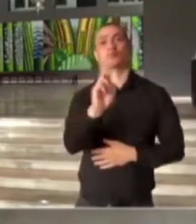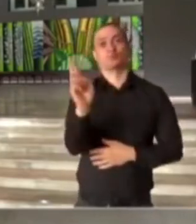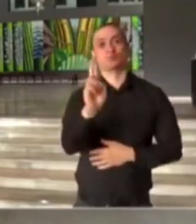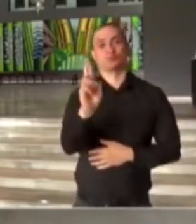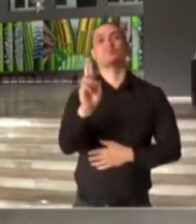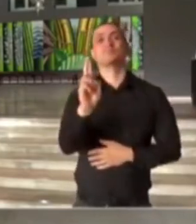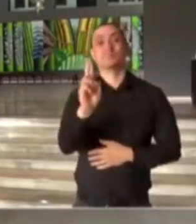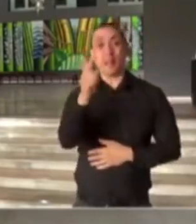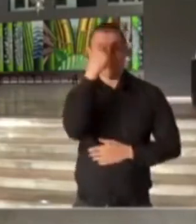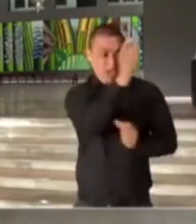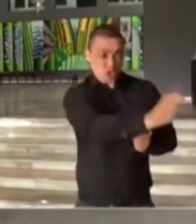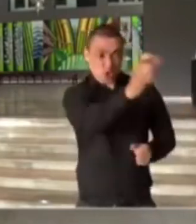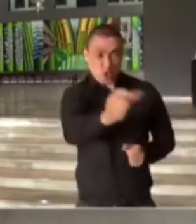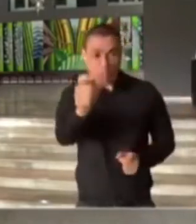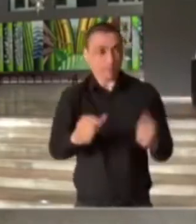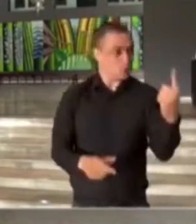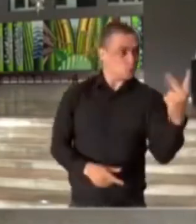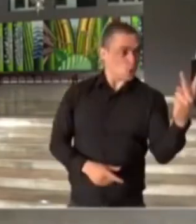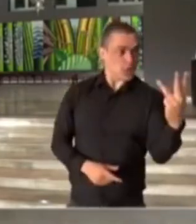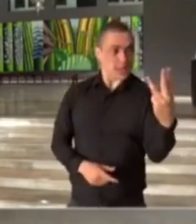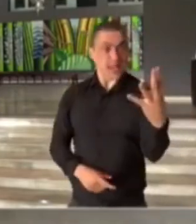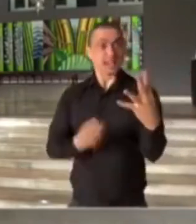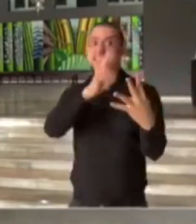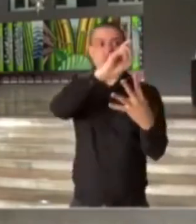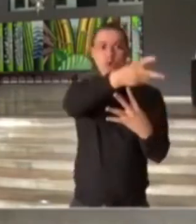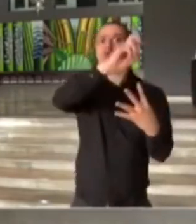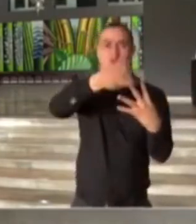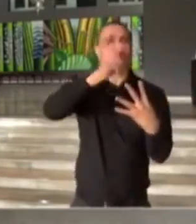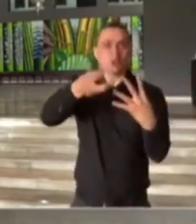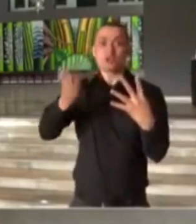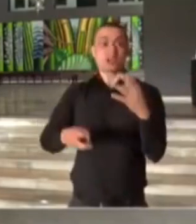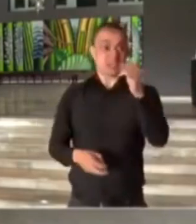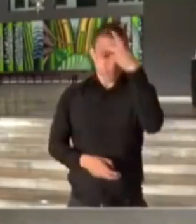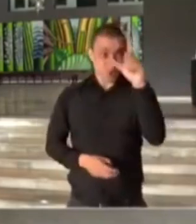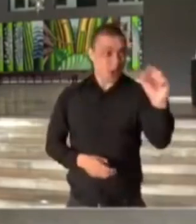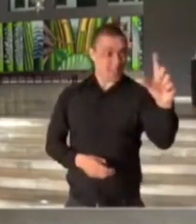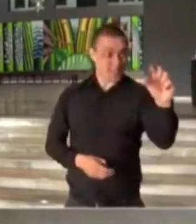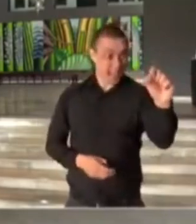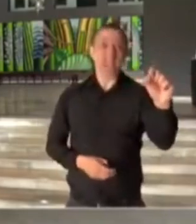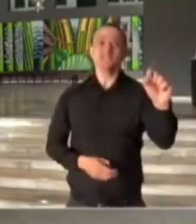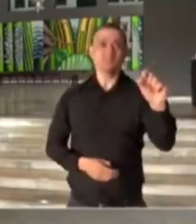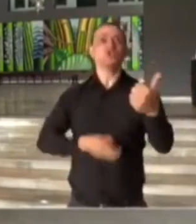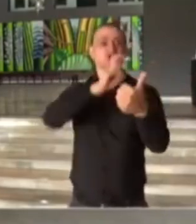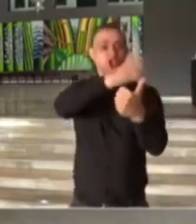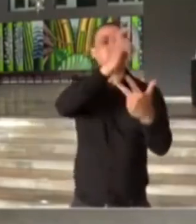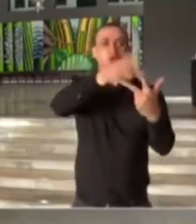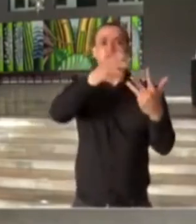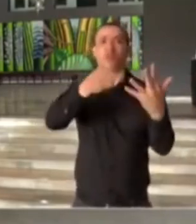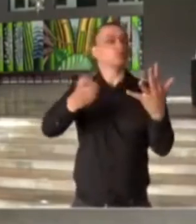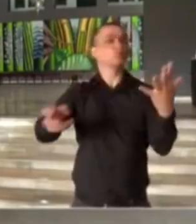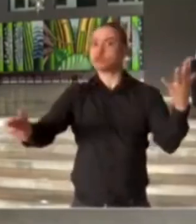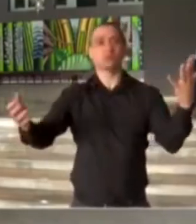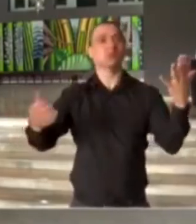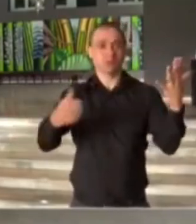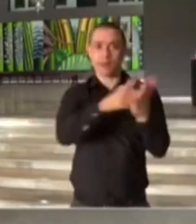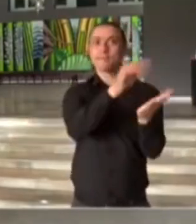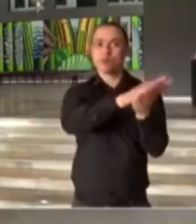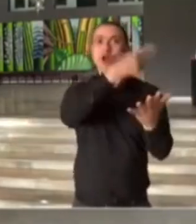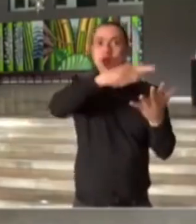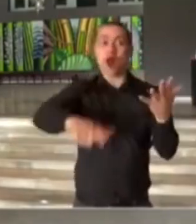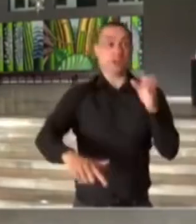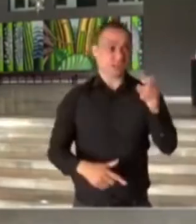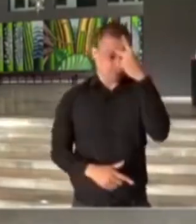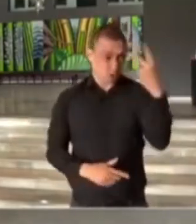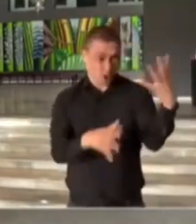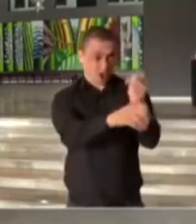por pessoa e por vez. Se tiverem 10 pessoas, serão 10 multas sucessivas. Se